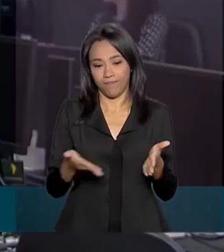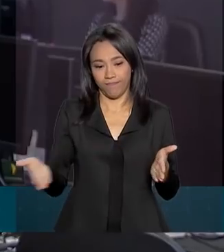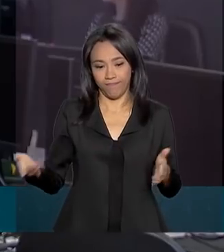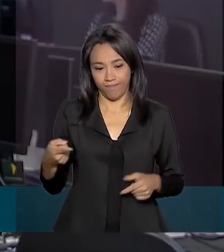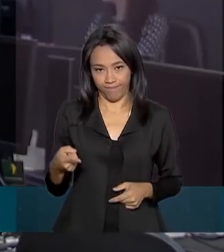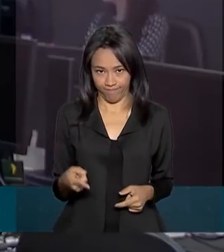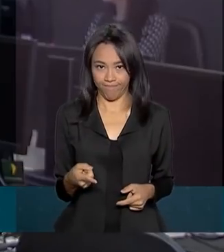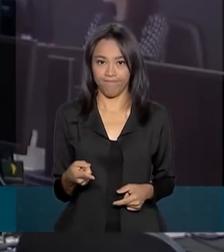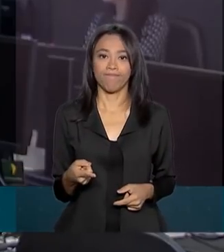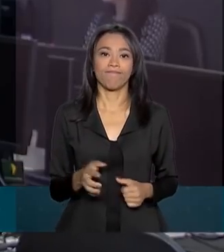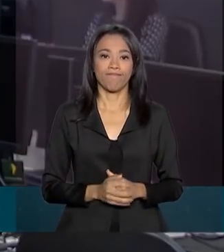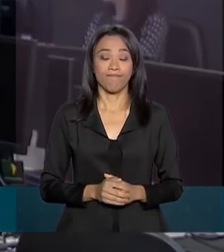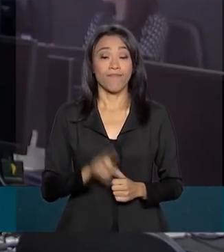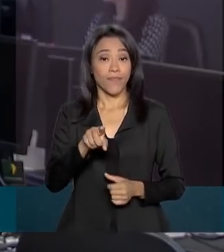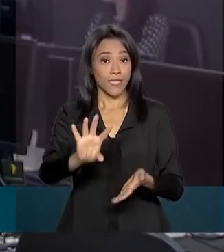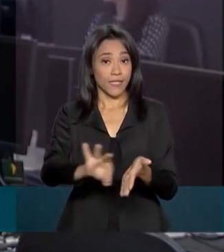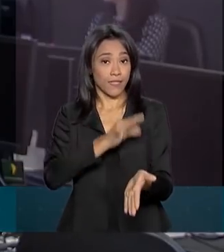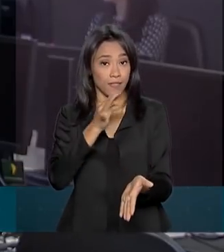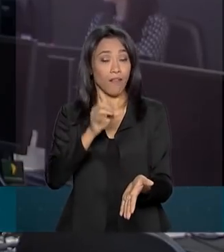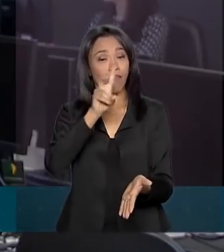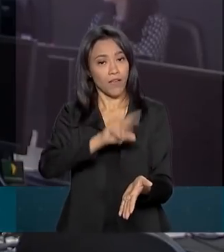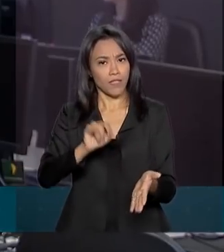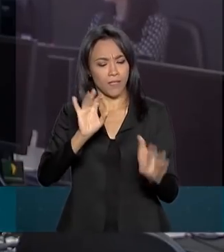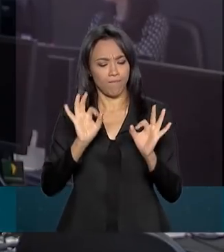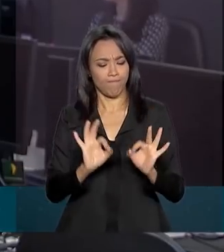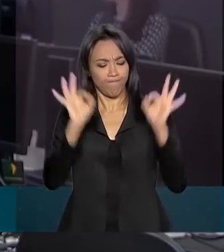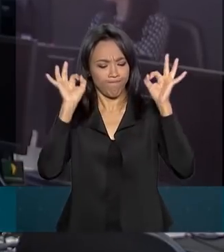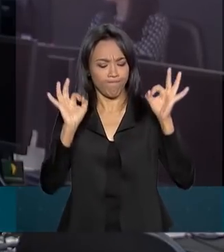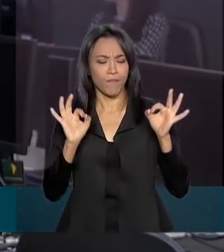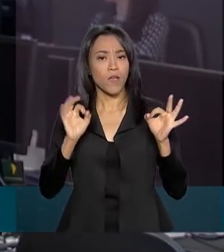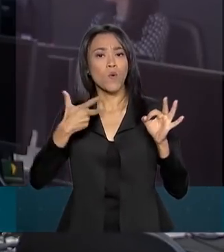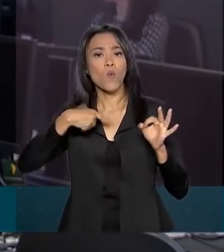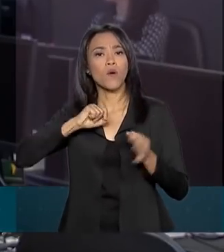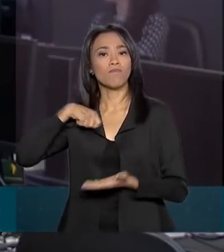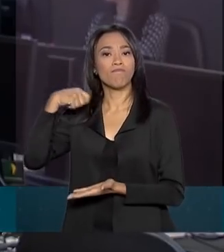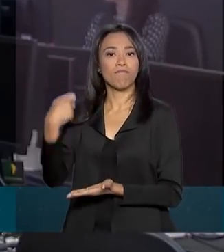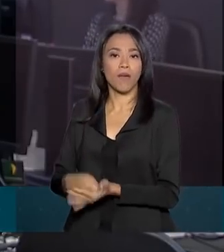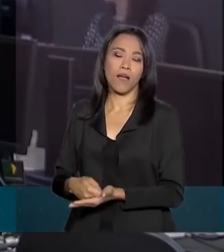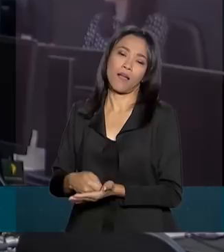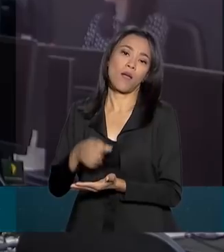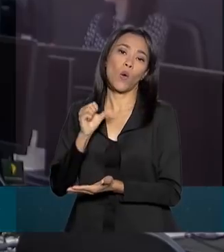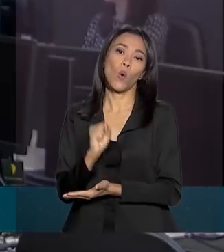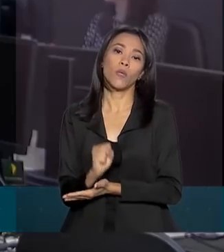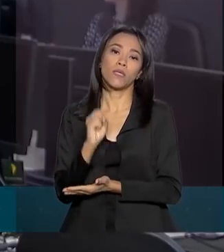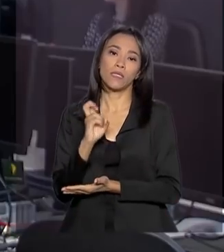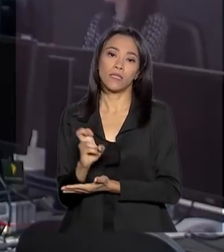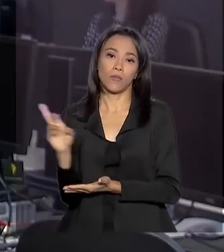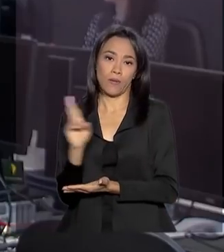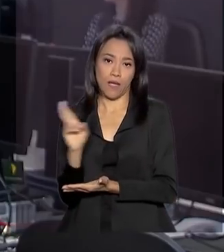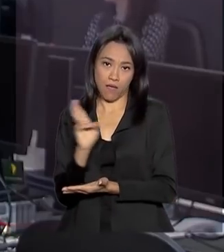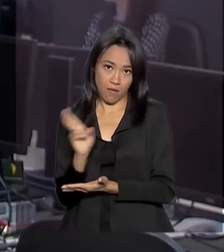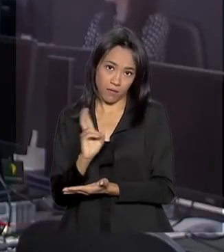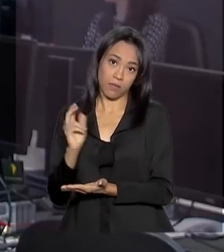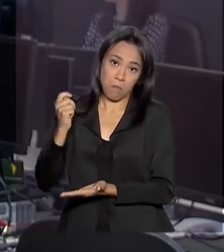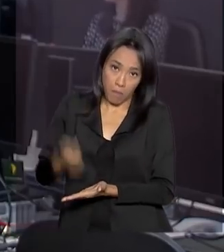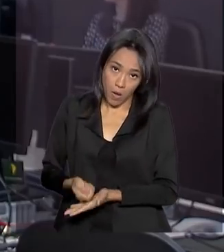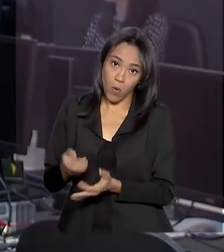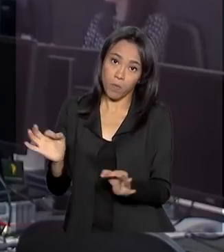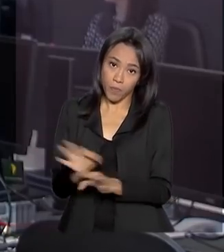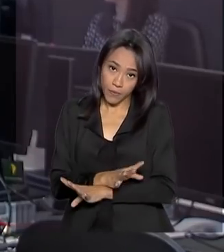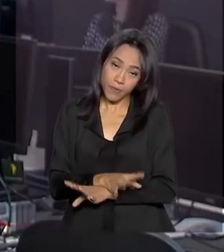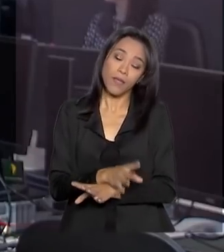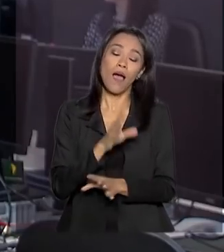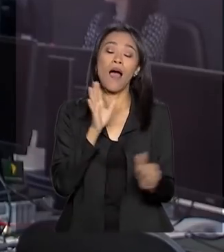.br. A inscrição será confirmada após o pagamento da taxa de R 85,00, que deverá ocorrer até